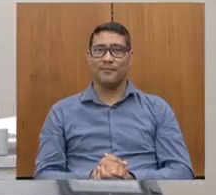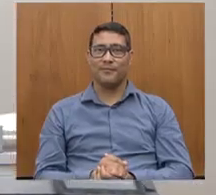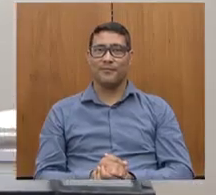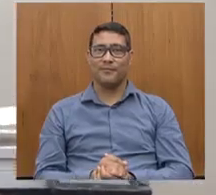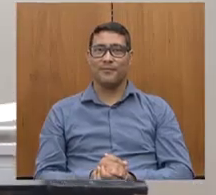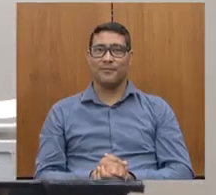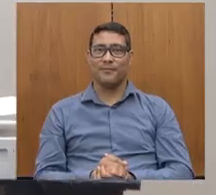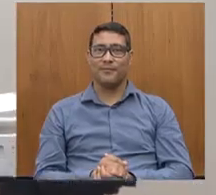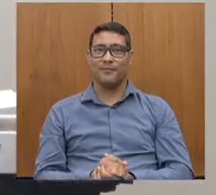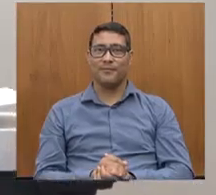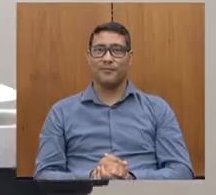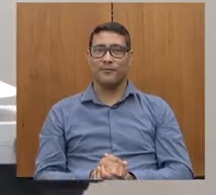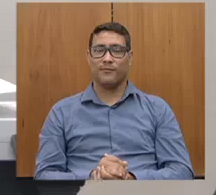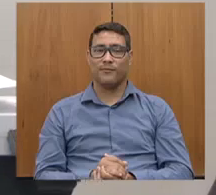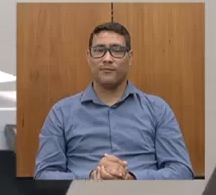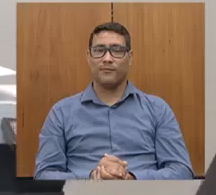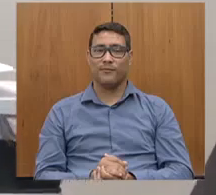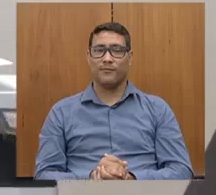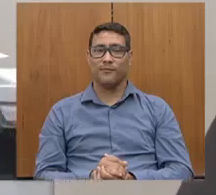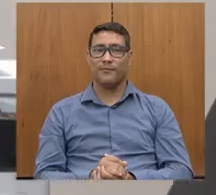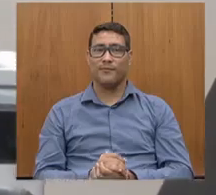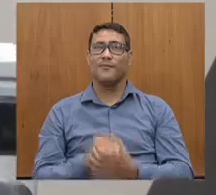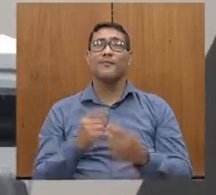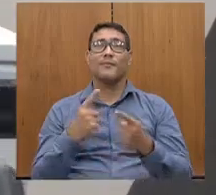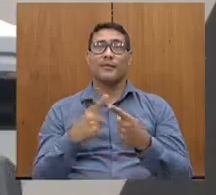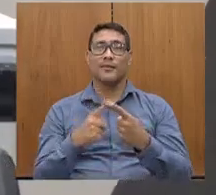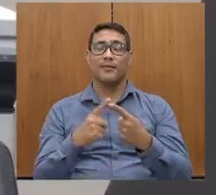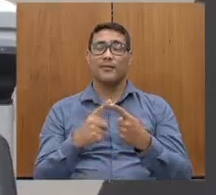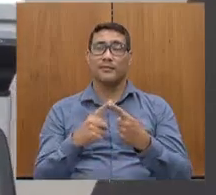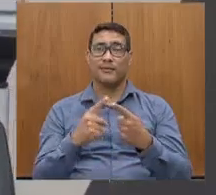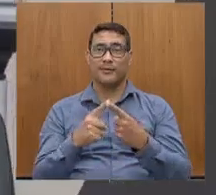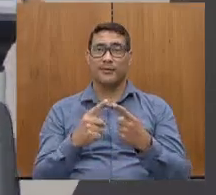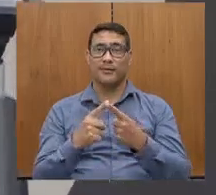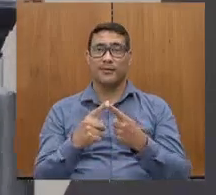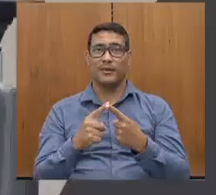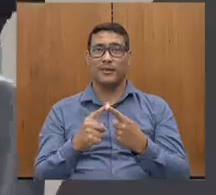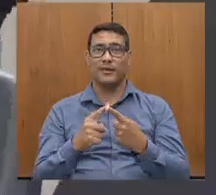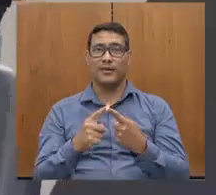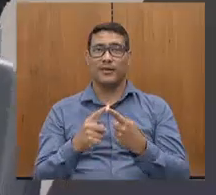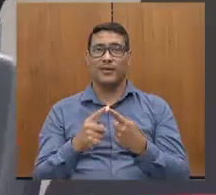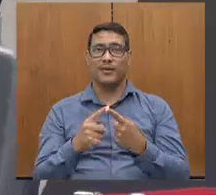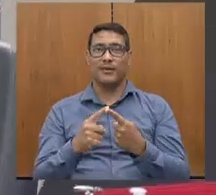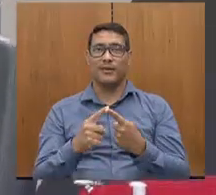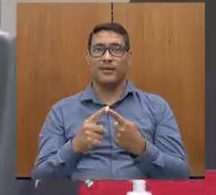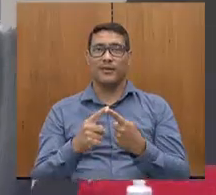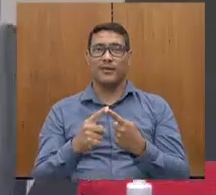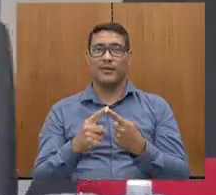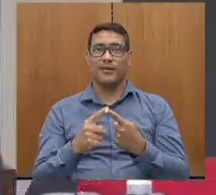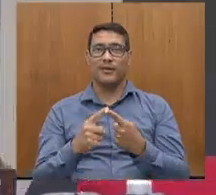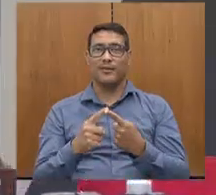porque aqui, a gente não constrói com parcerias,